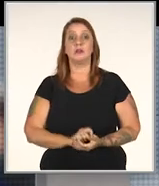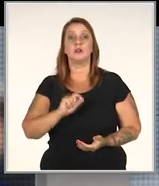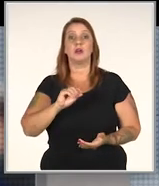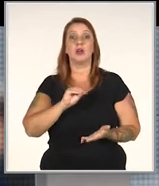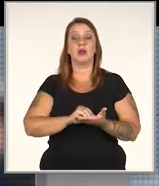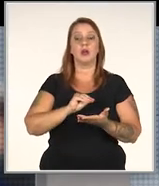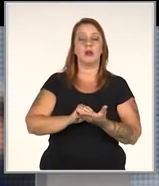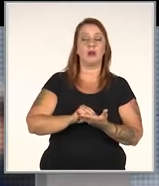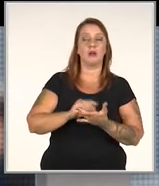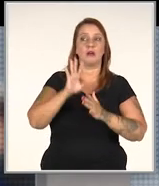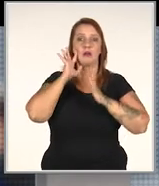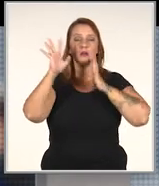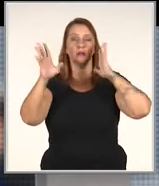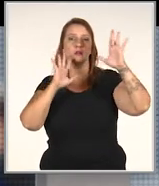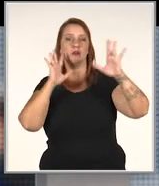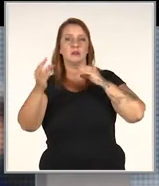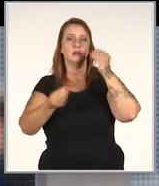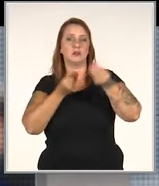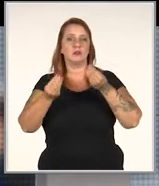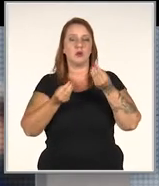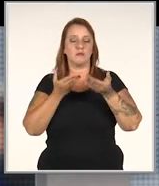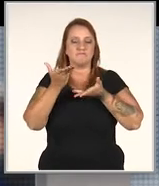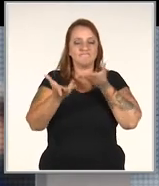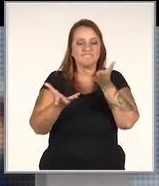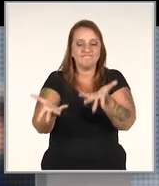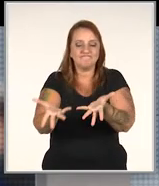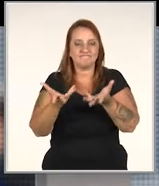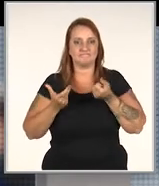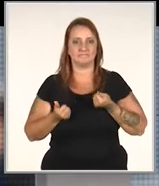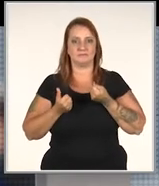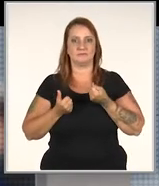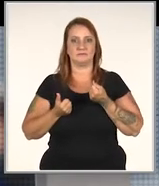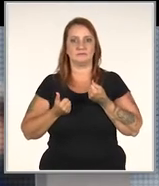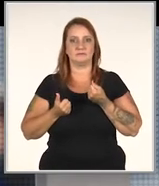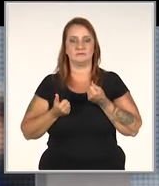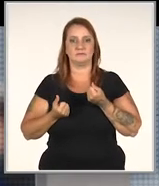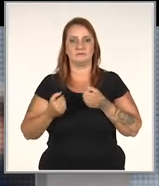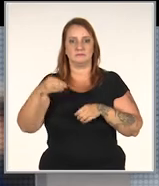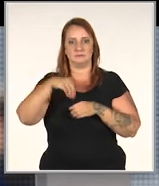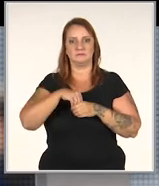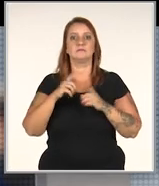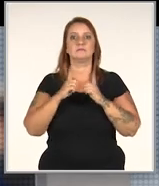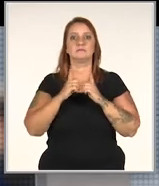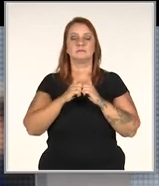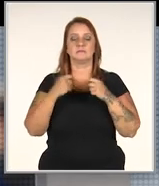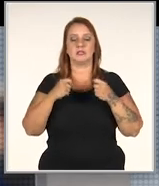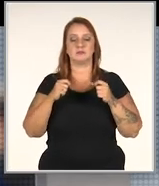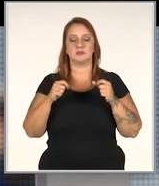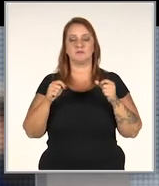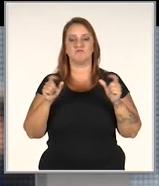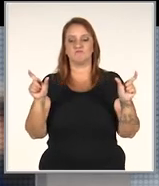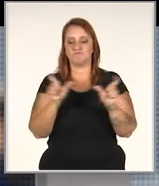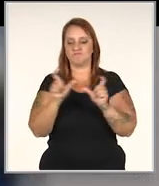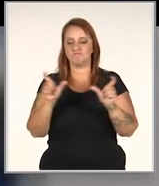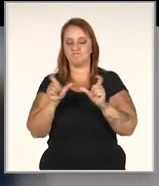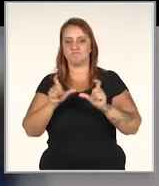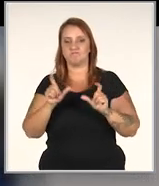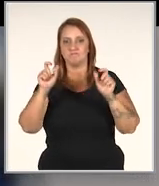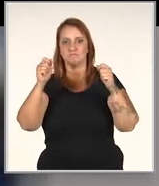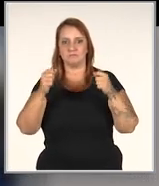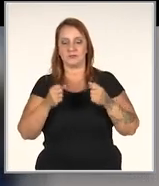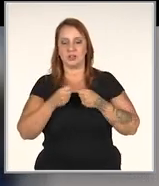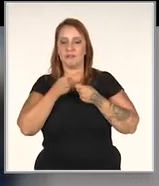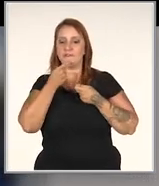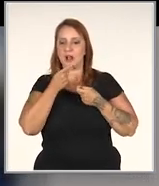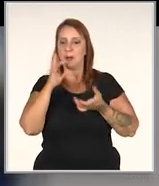E o ausente, aquele mais aéreo? E aí? E como que eu trago ele para dentro desse atendimento? Esse aí você tem que ser o mais conciso possível, eu acho que